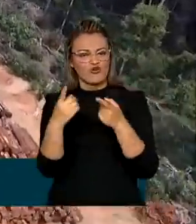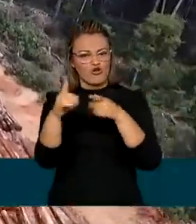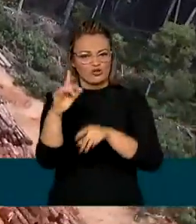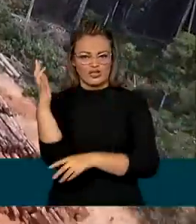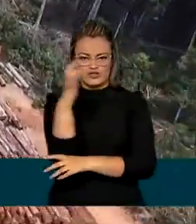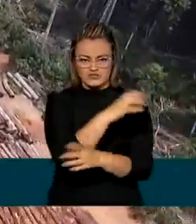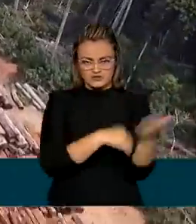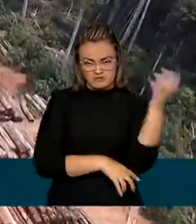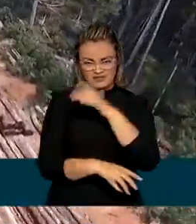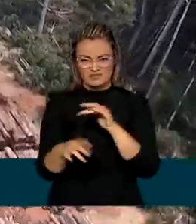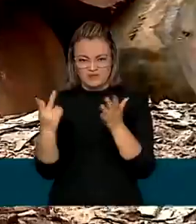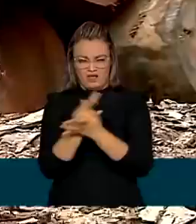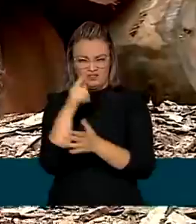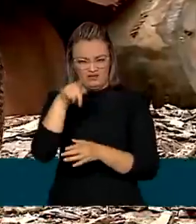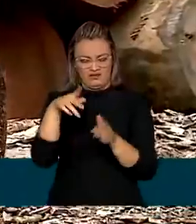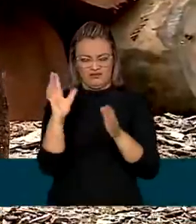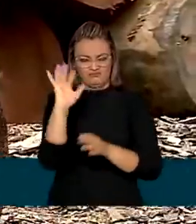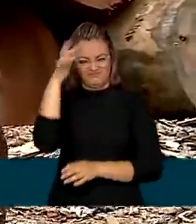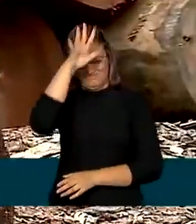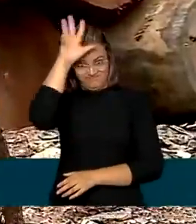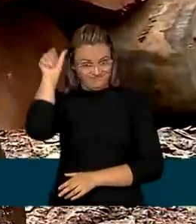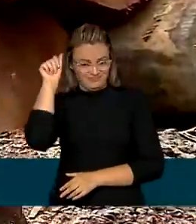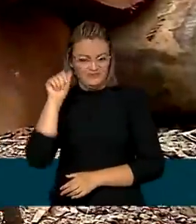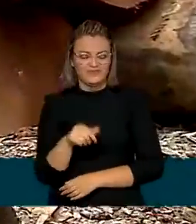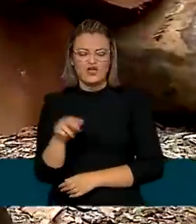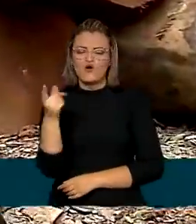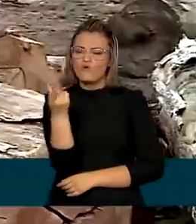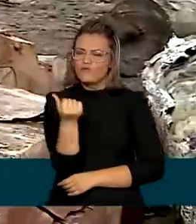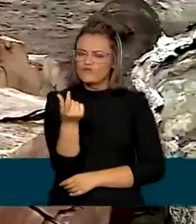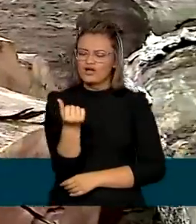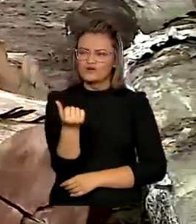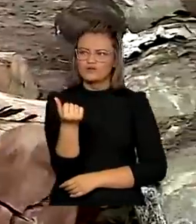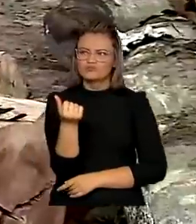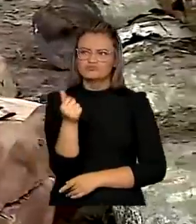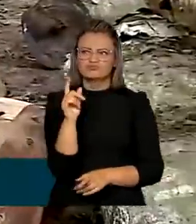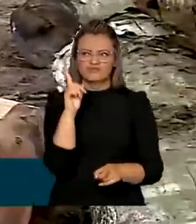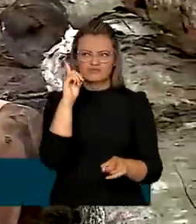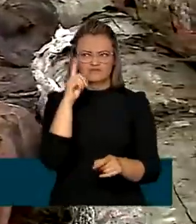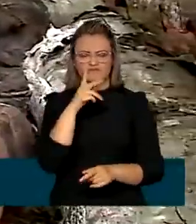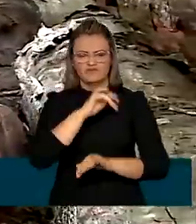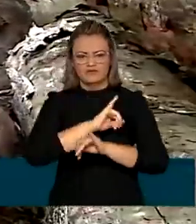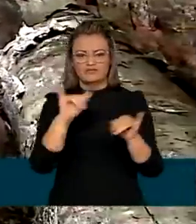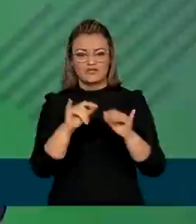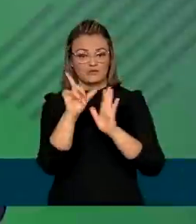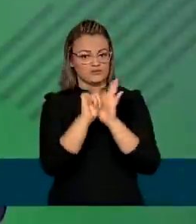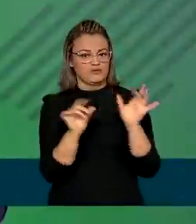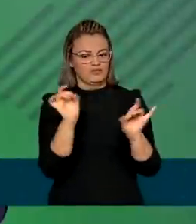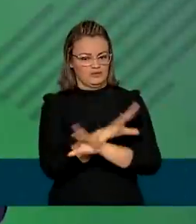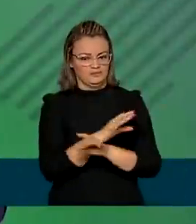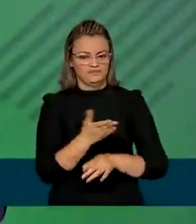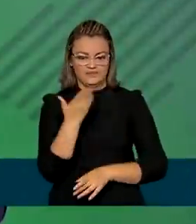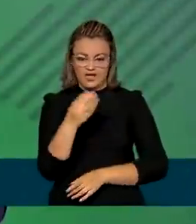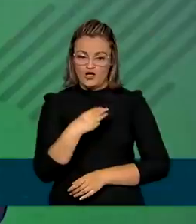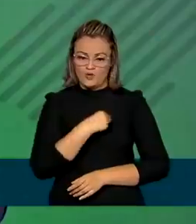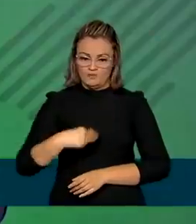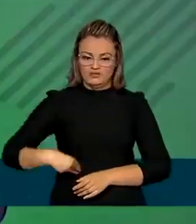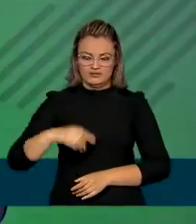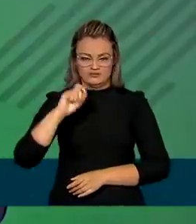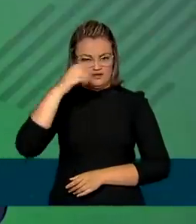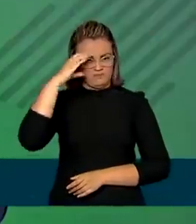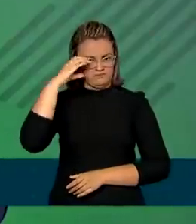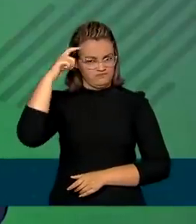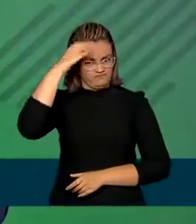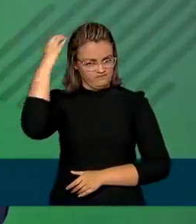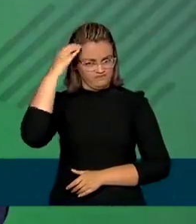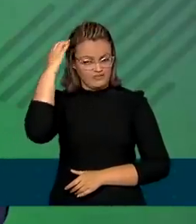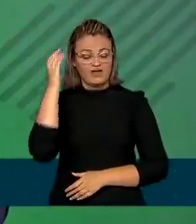desmatamento ilegal na Amazônia. A definição do valor deve sair assim que o orçamento for fechado. O ministro do Meio Ambiente disse